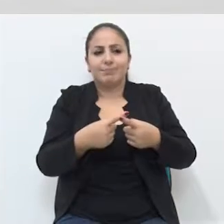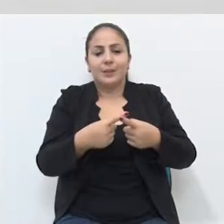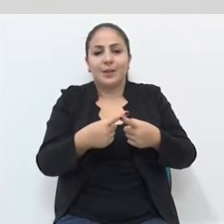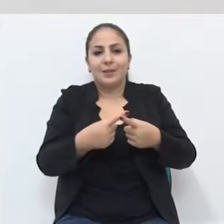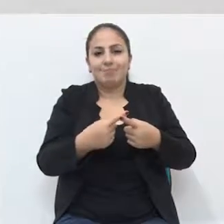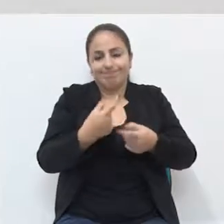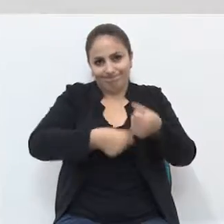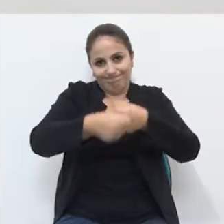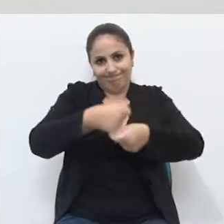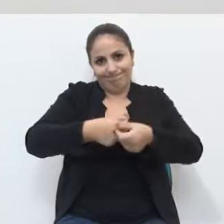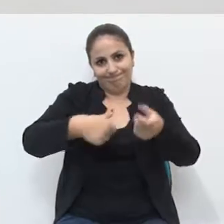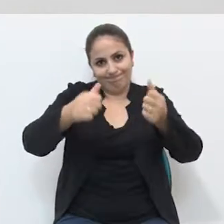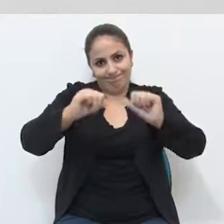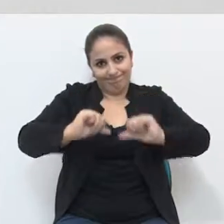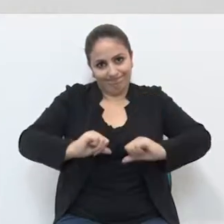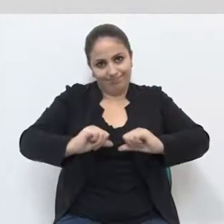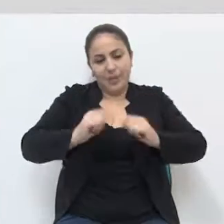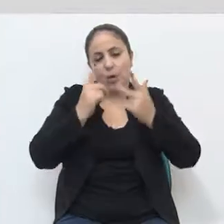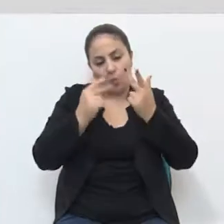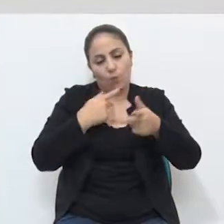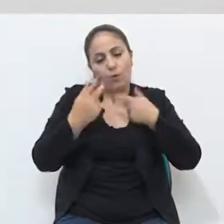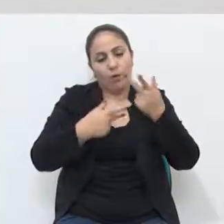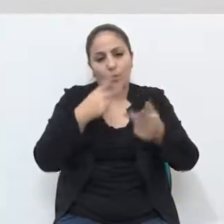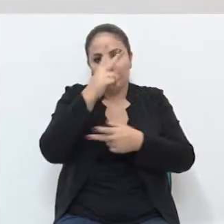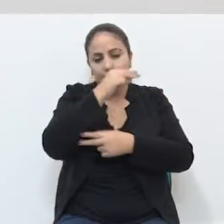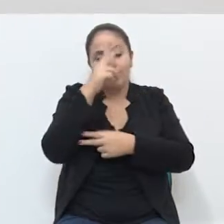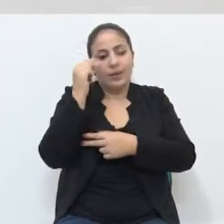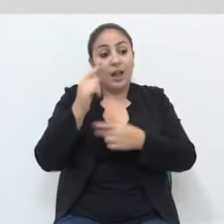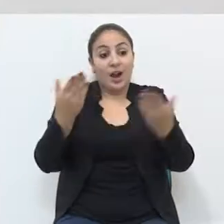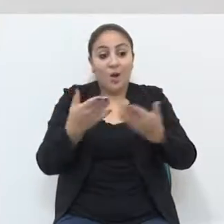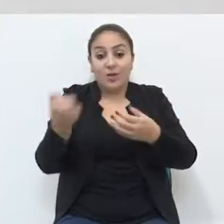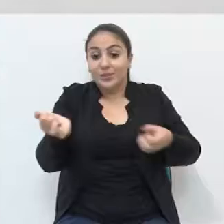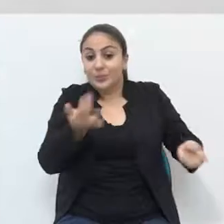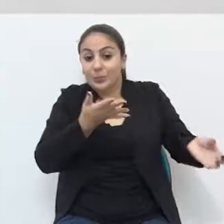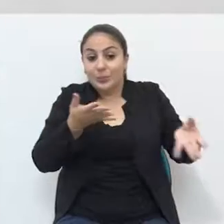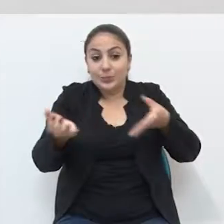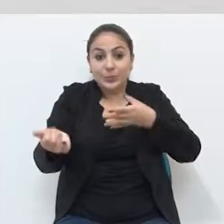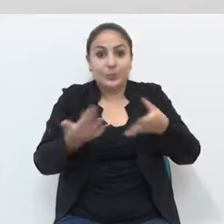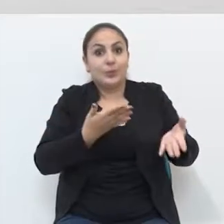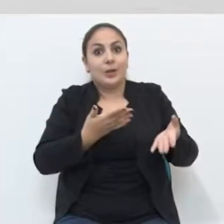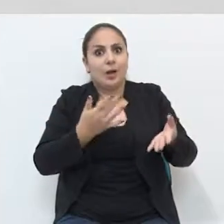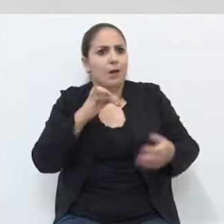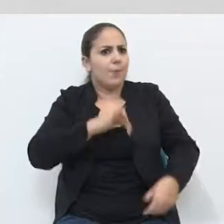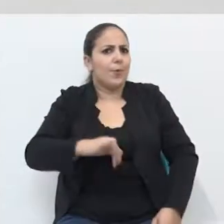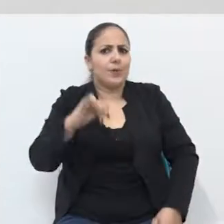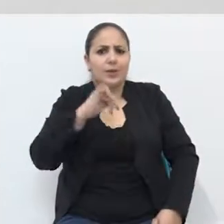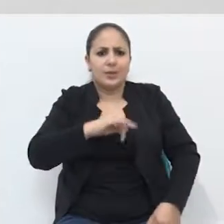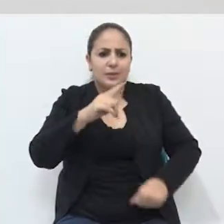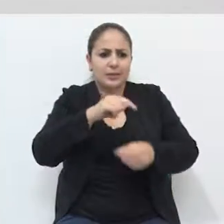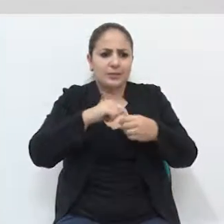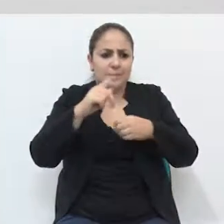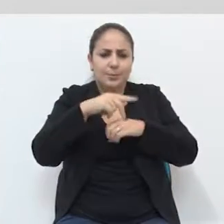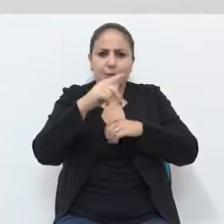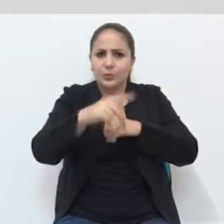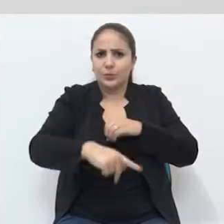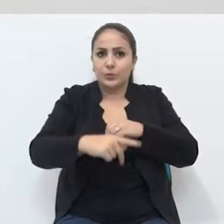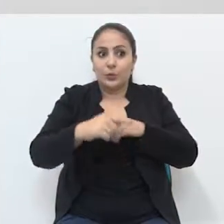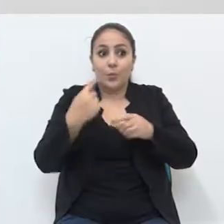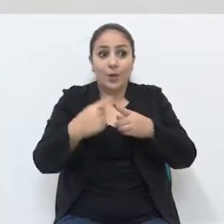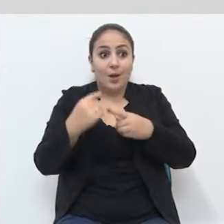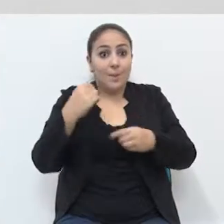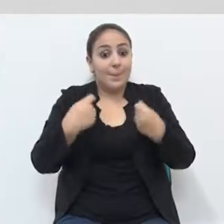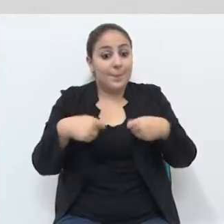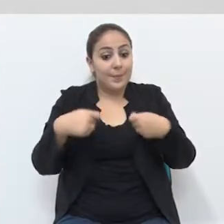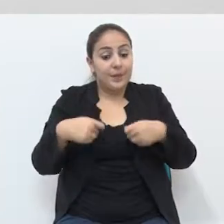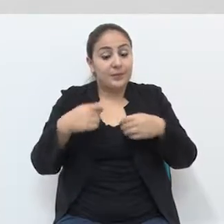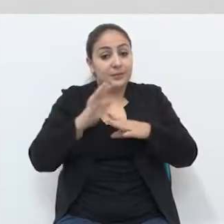crise, como foi citado pelo prefeito. Então, é renovador mesmo. É muito importante para a cidade de Passo Fundo, porque